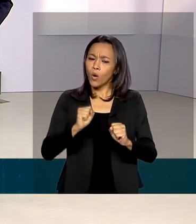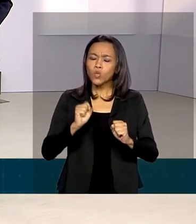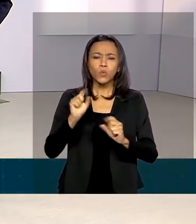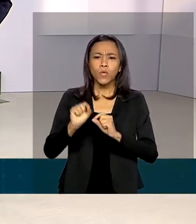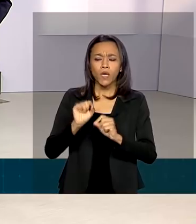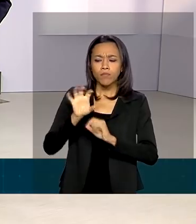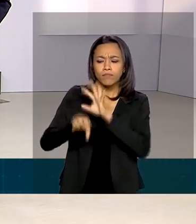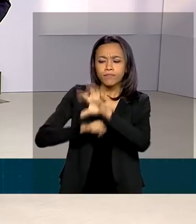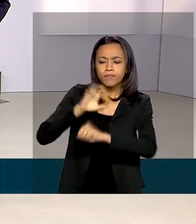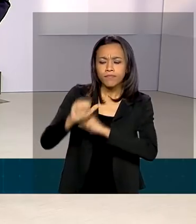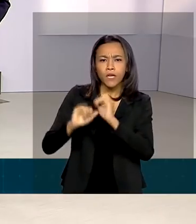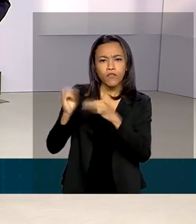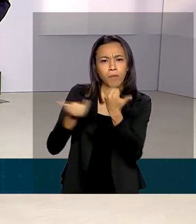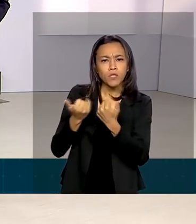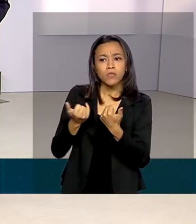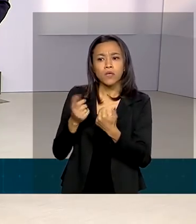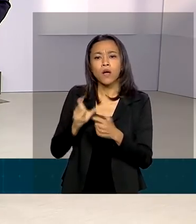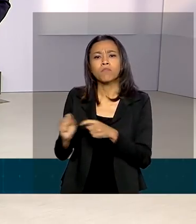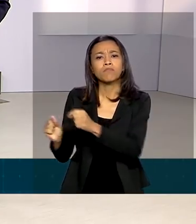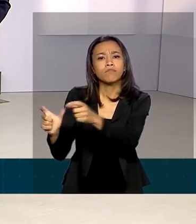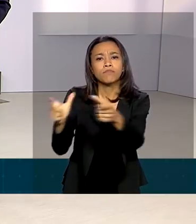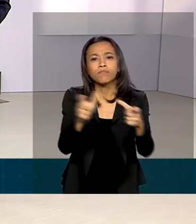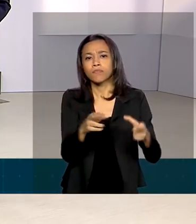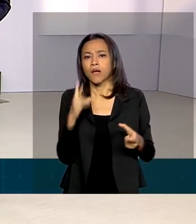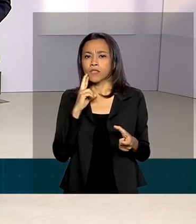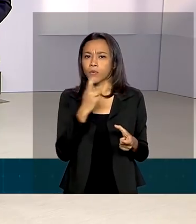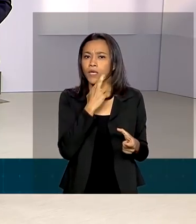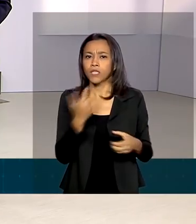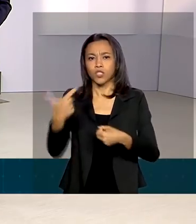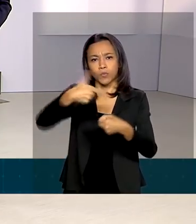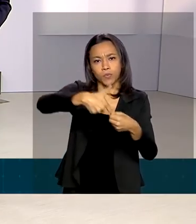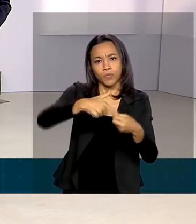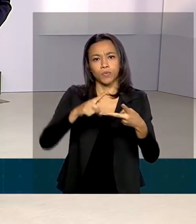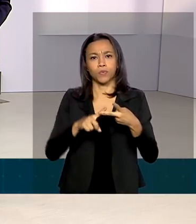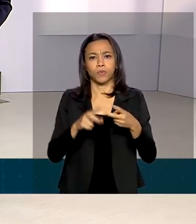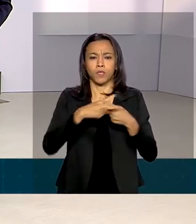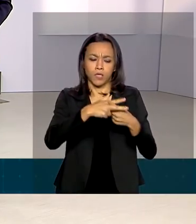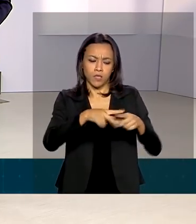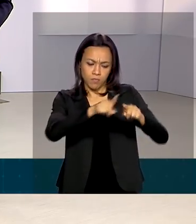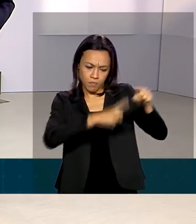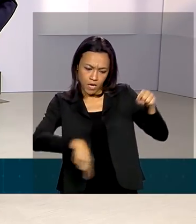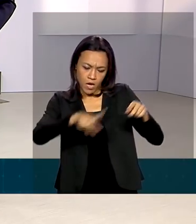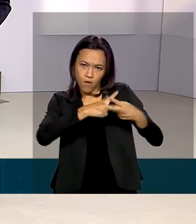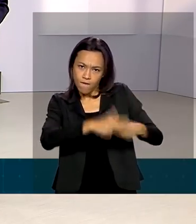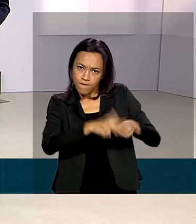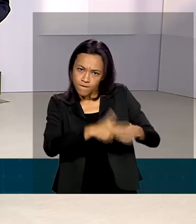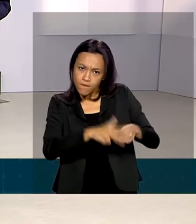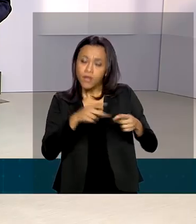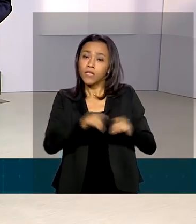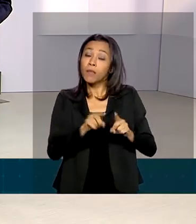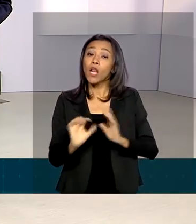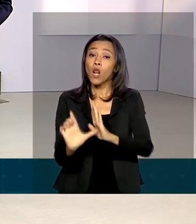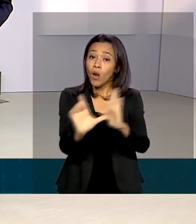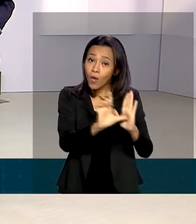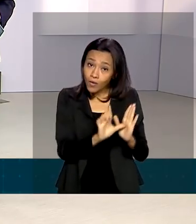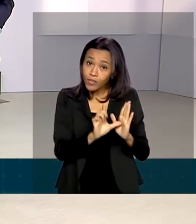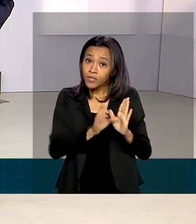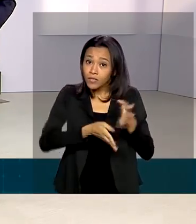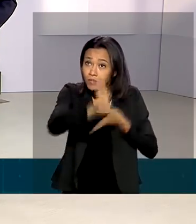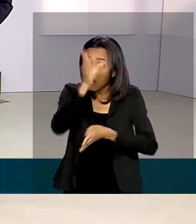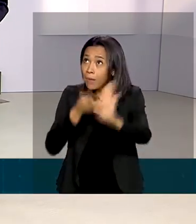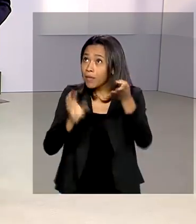informações sobre restaurantes, postos de combustíveis, borracharias, oficinas e lojas de autopeças nas estradas.